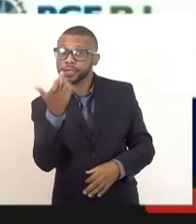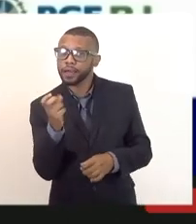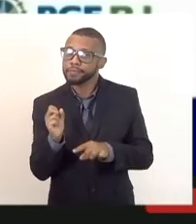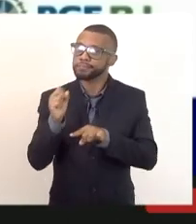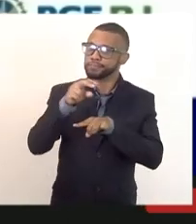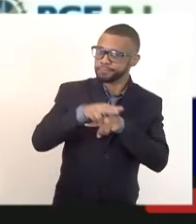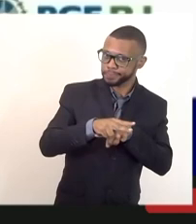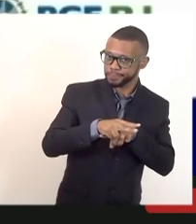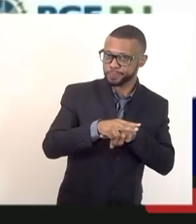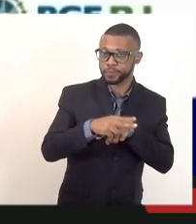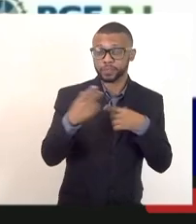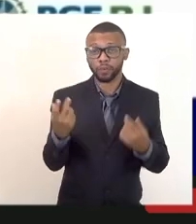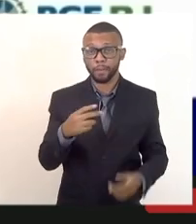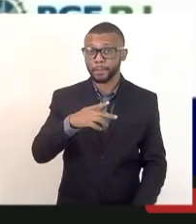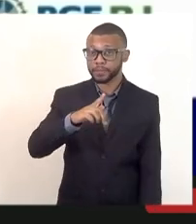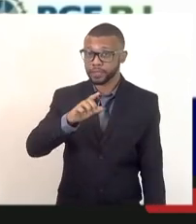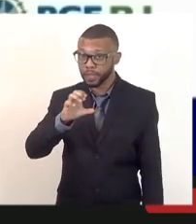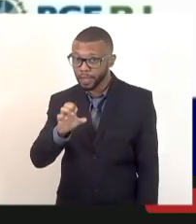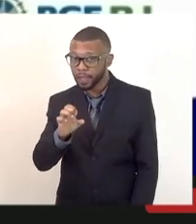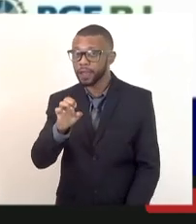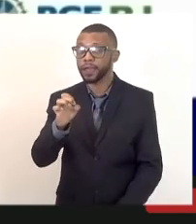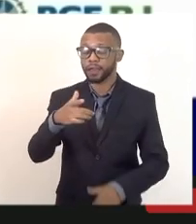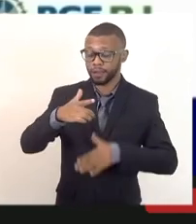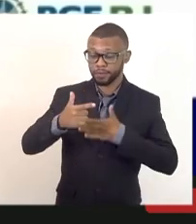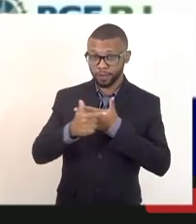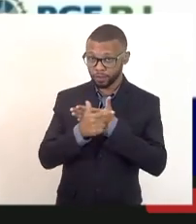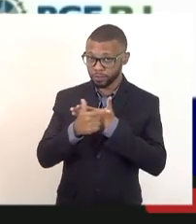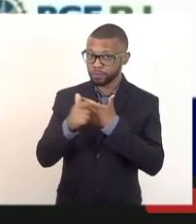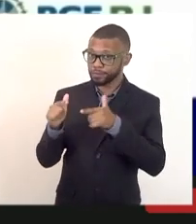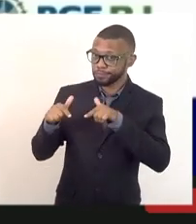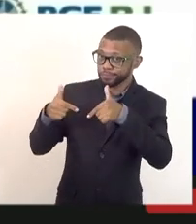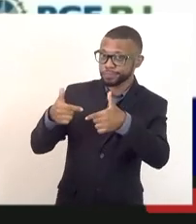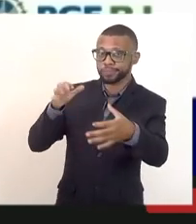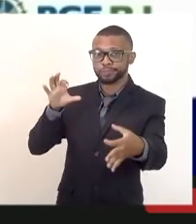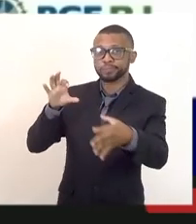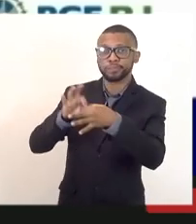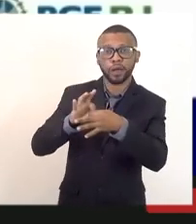sempre em prol da melhor solução possível para o caso.